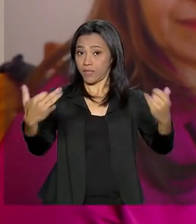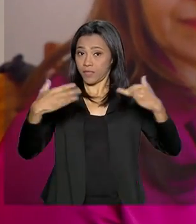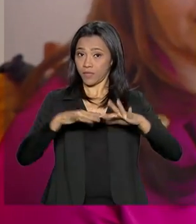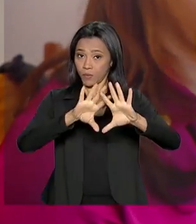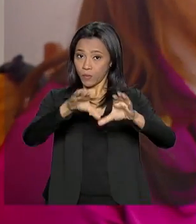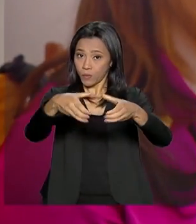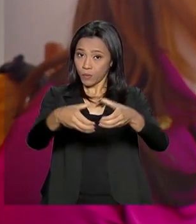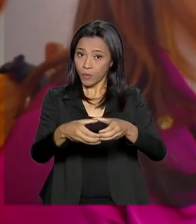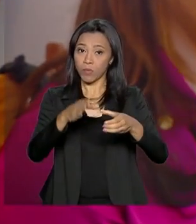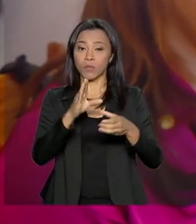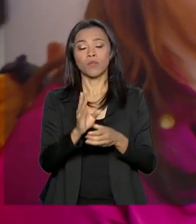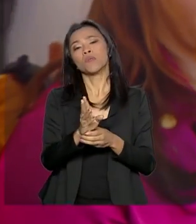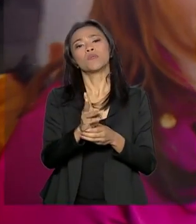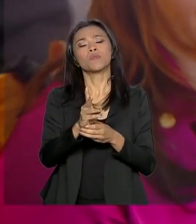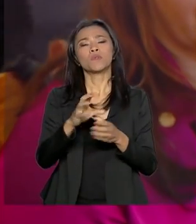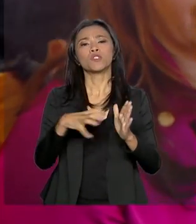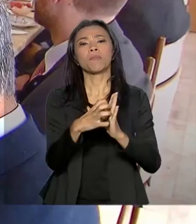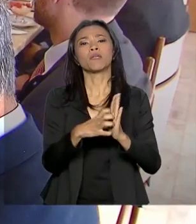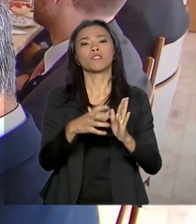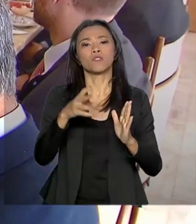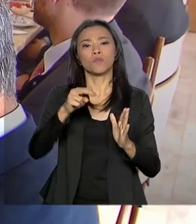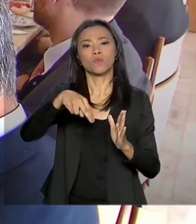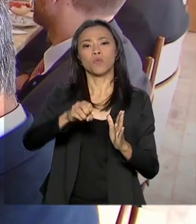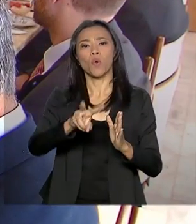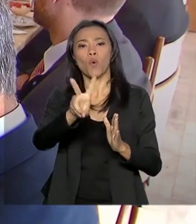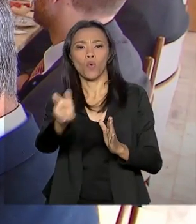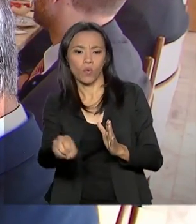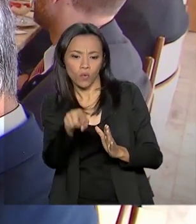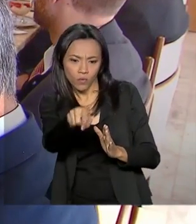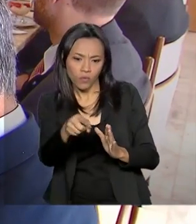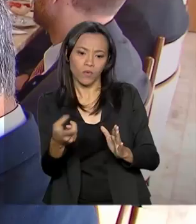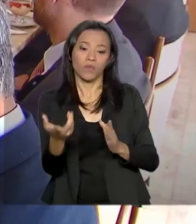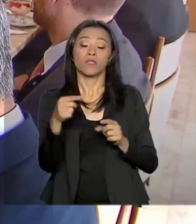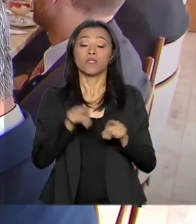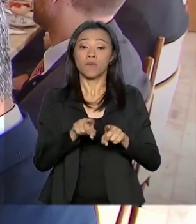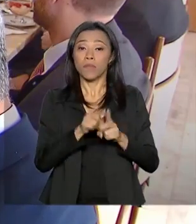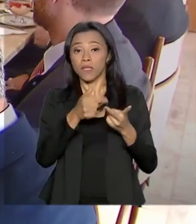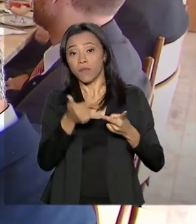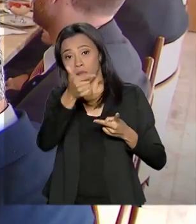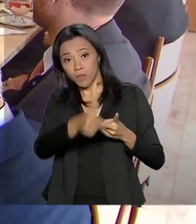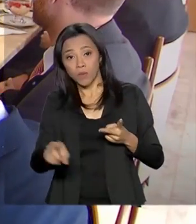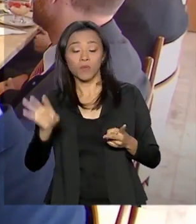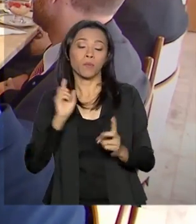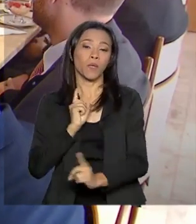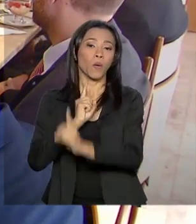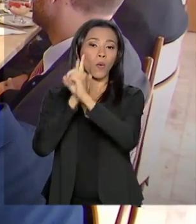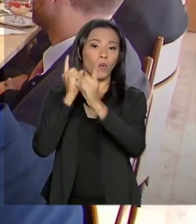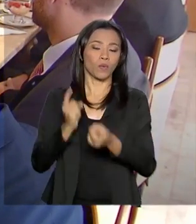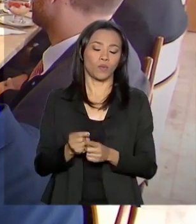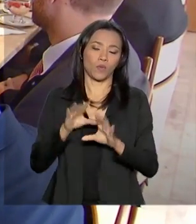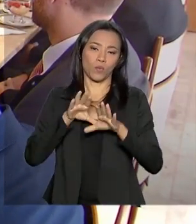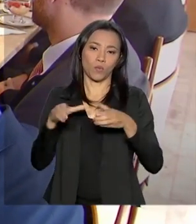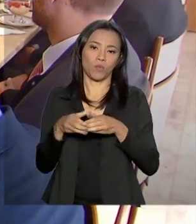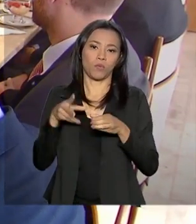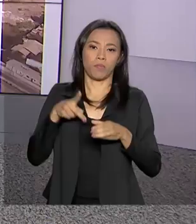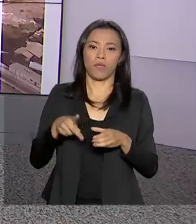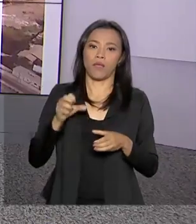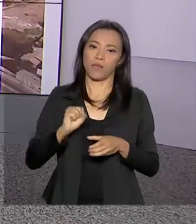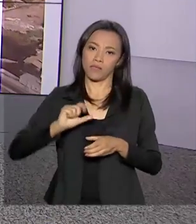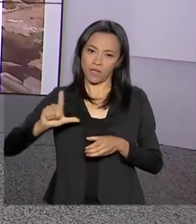num café da manhã no Palácio do Planalto. O presidente tem também encontro com deputados do PSL na tarde de hoje.